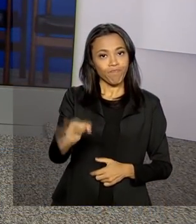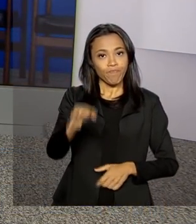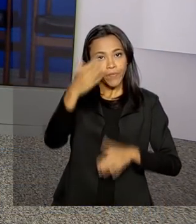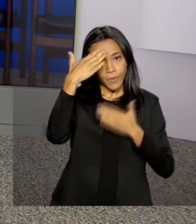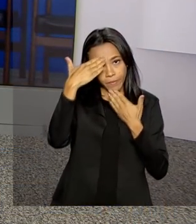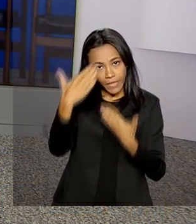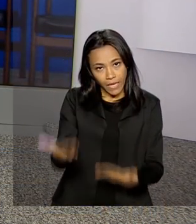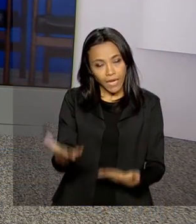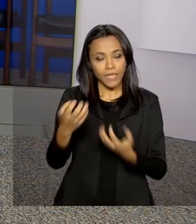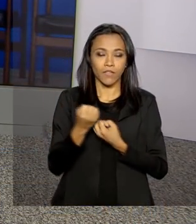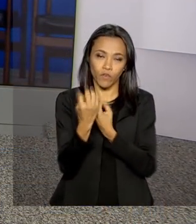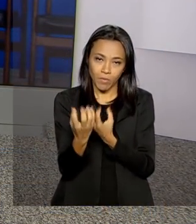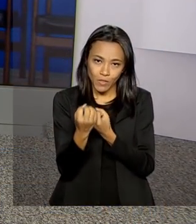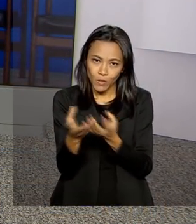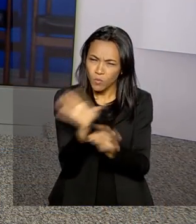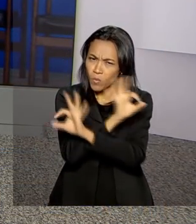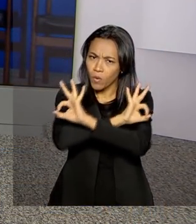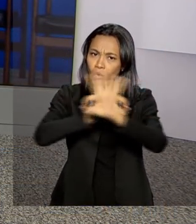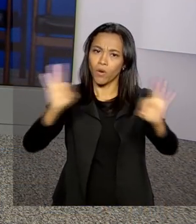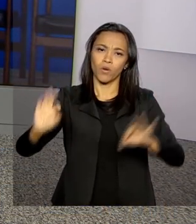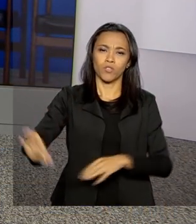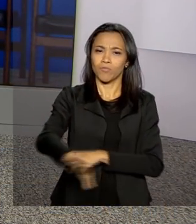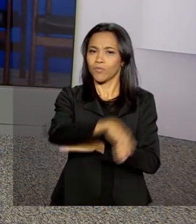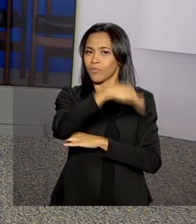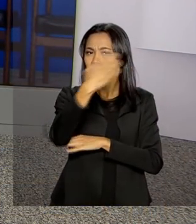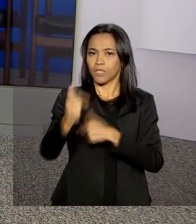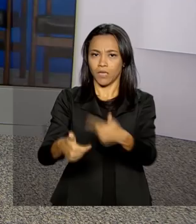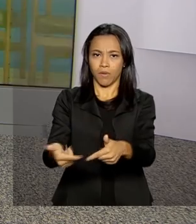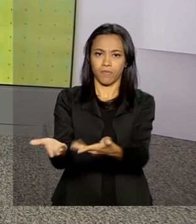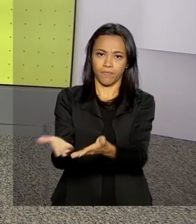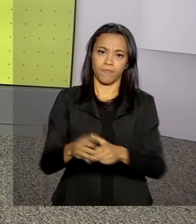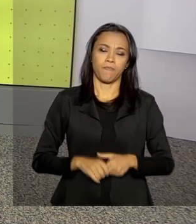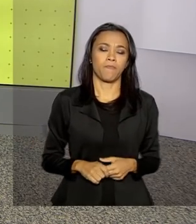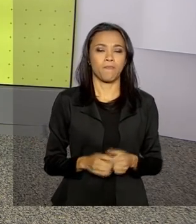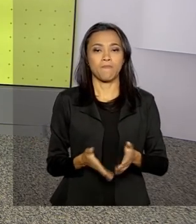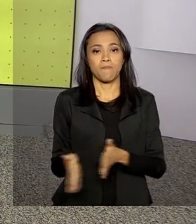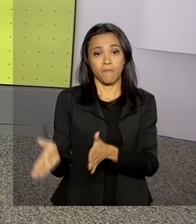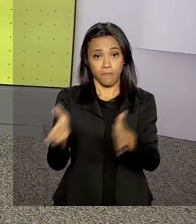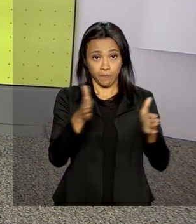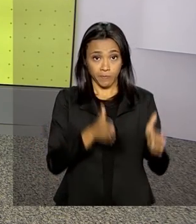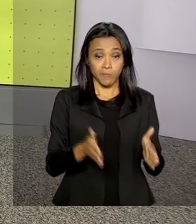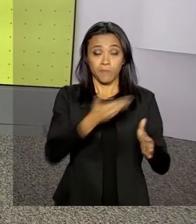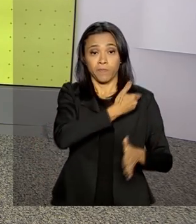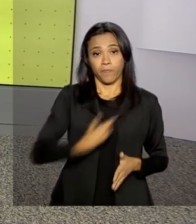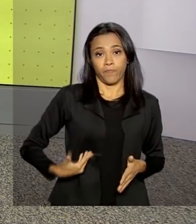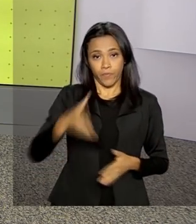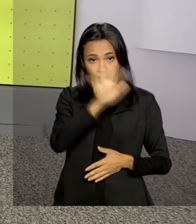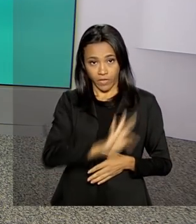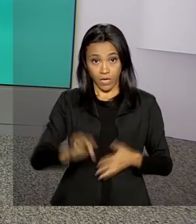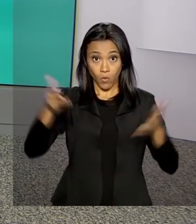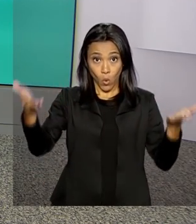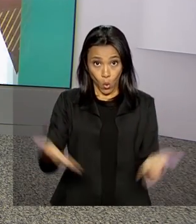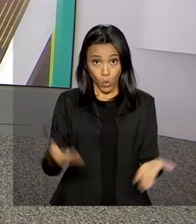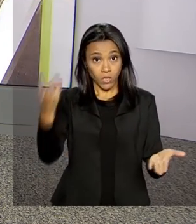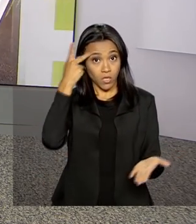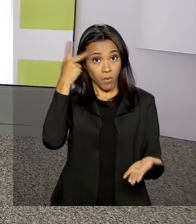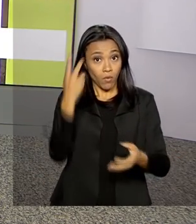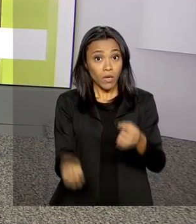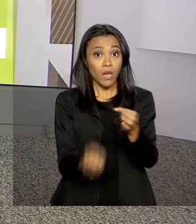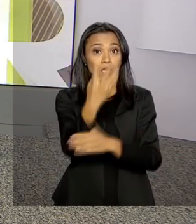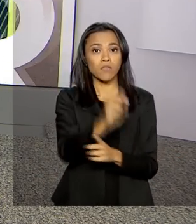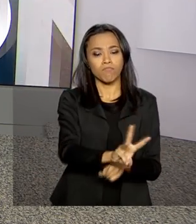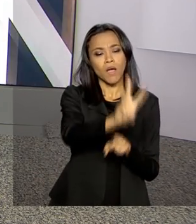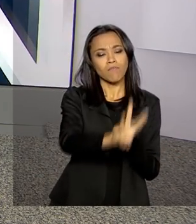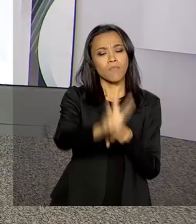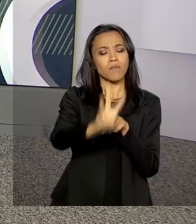obrigado pelas informações e um ótimo dia de trabalho para você. O governo federal lança hoje em São Paulo o novo portal